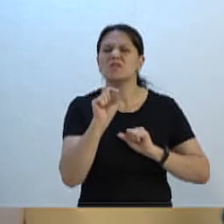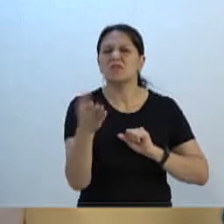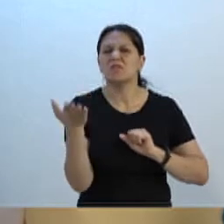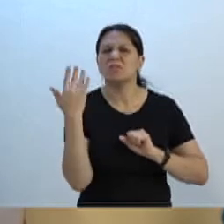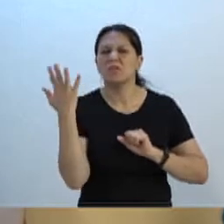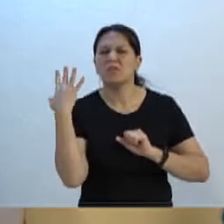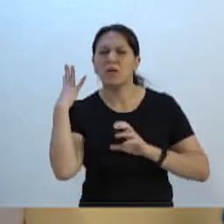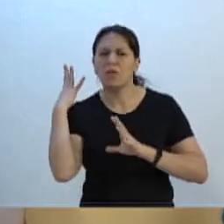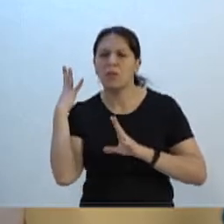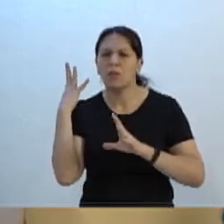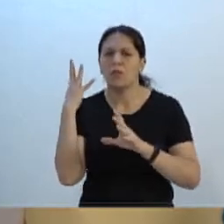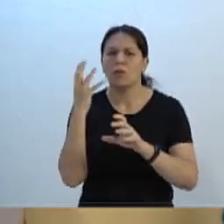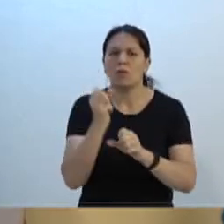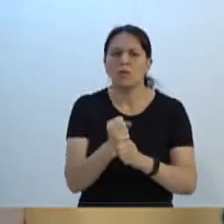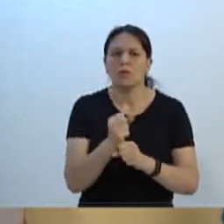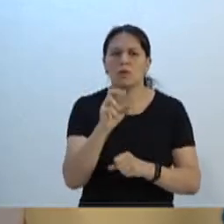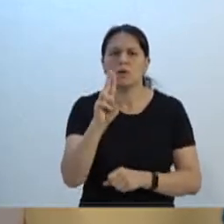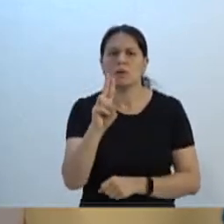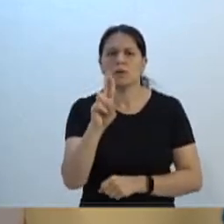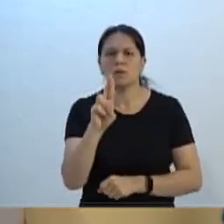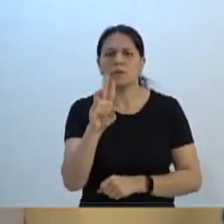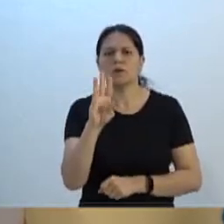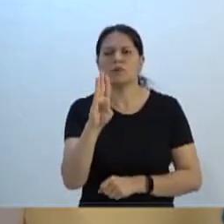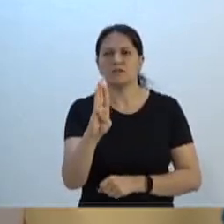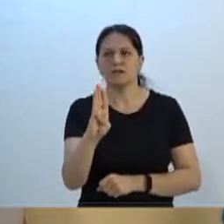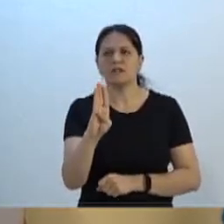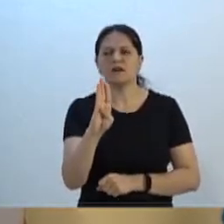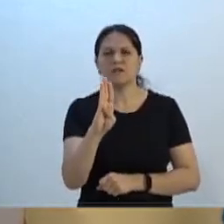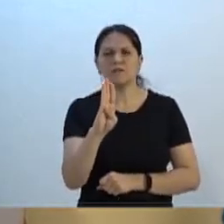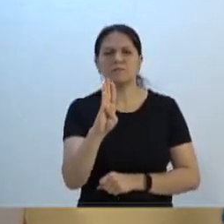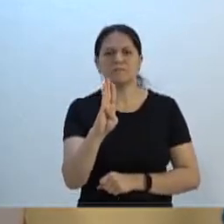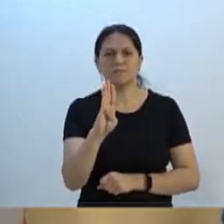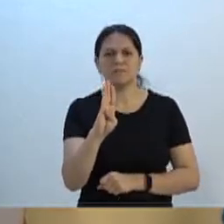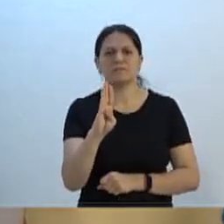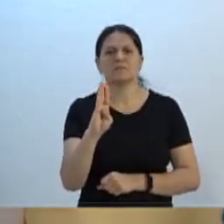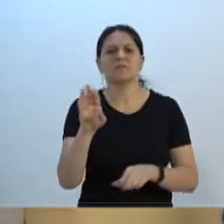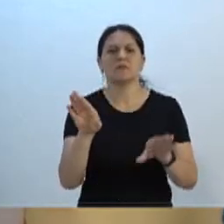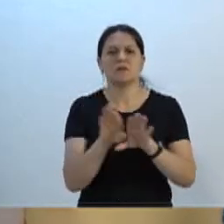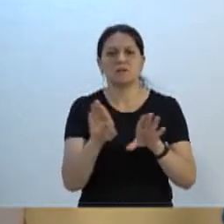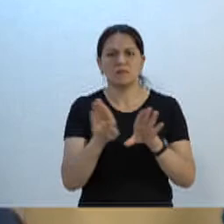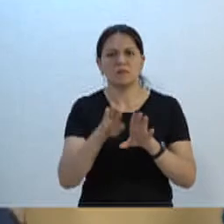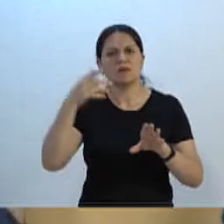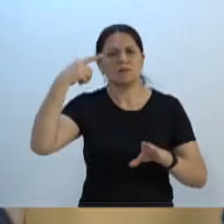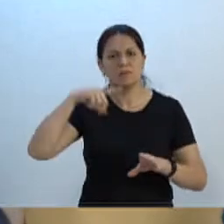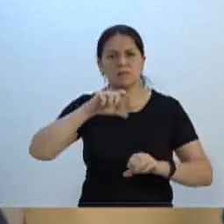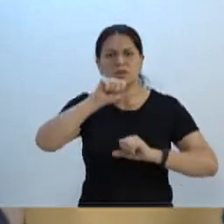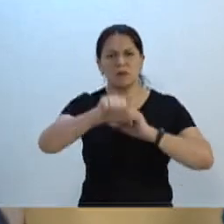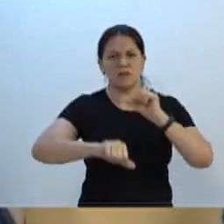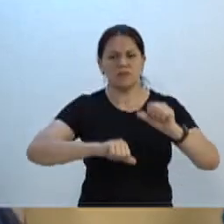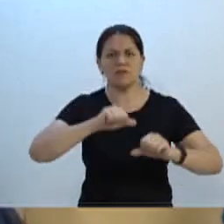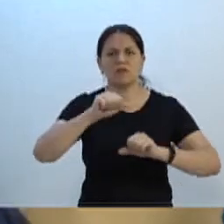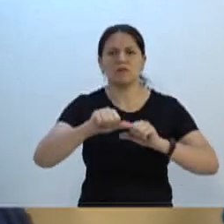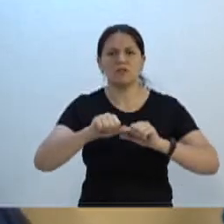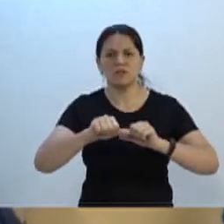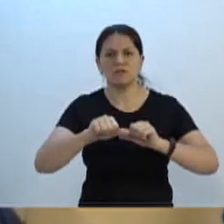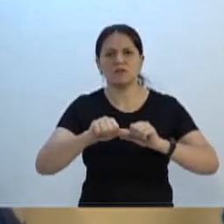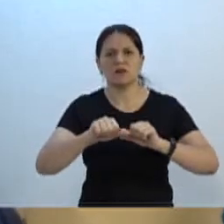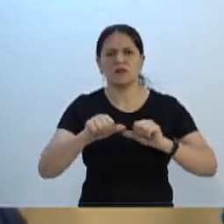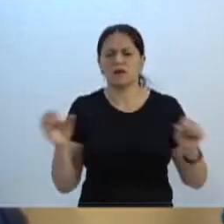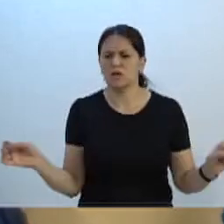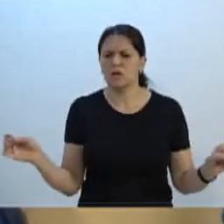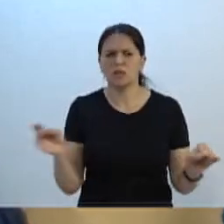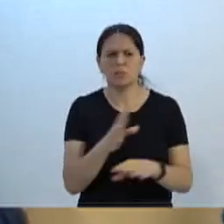dezenas de anos da URB. Desatou o nó acabando com a encrenca da ponte norte-sul.